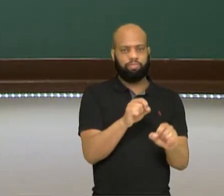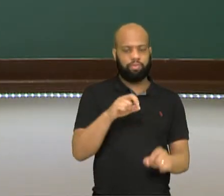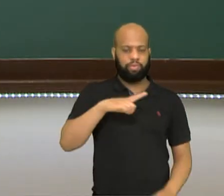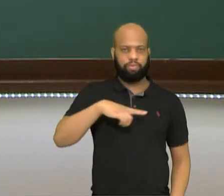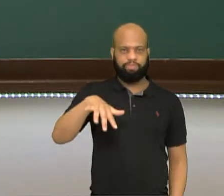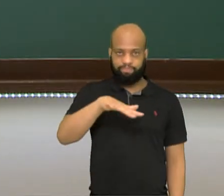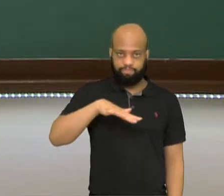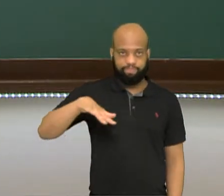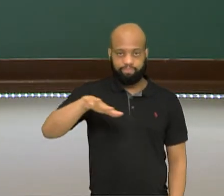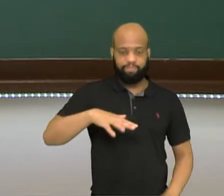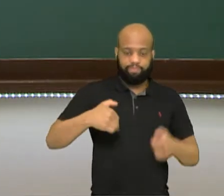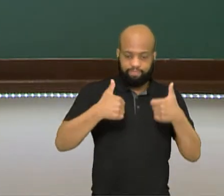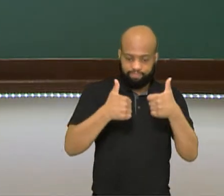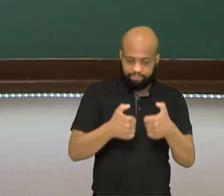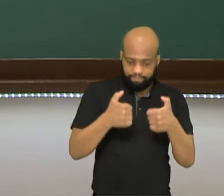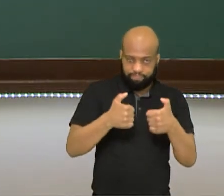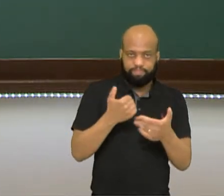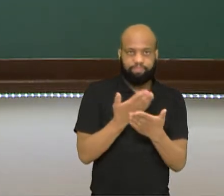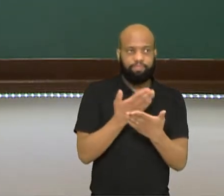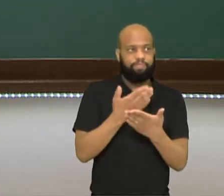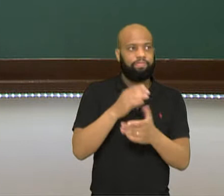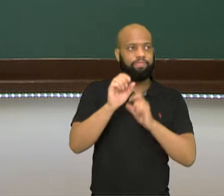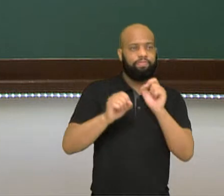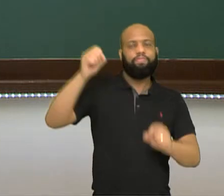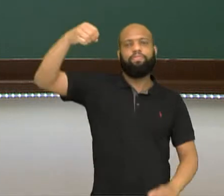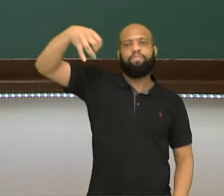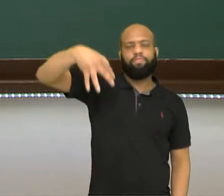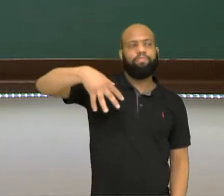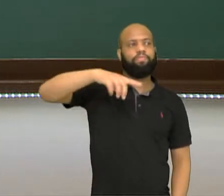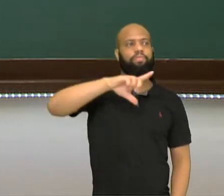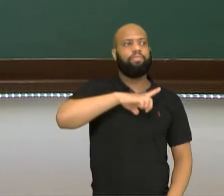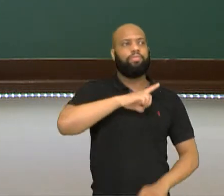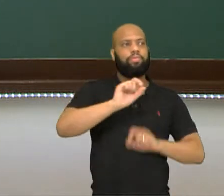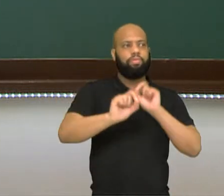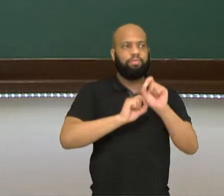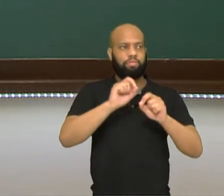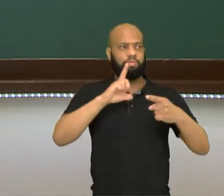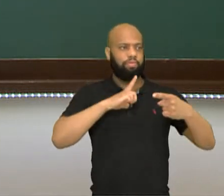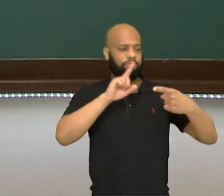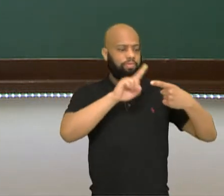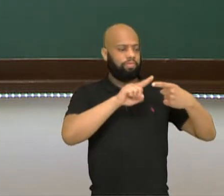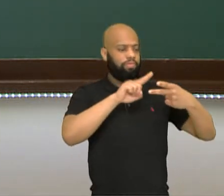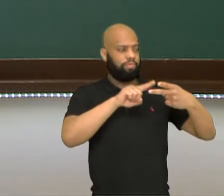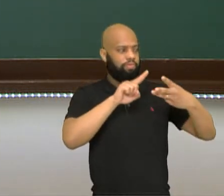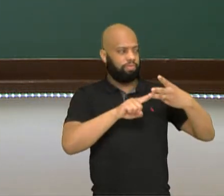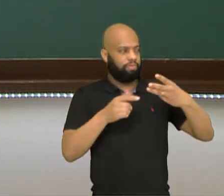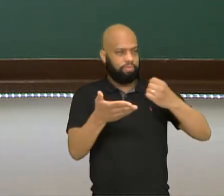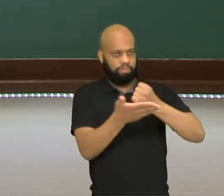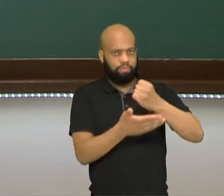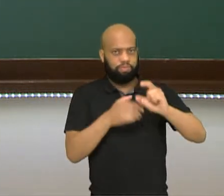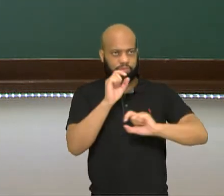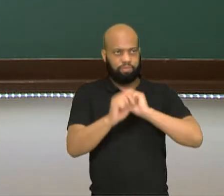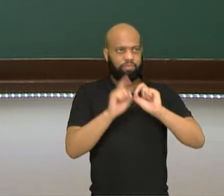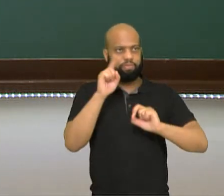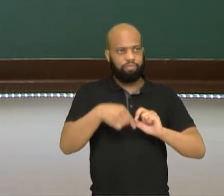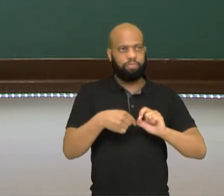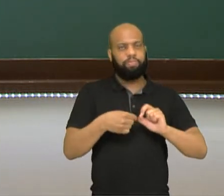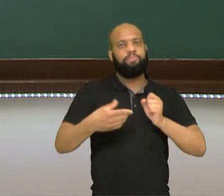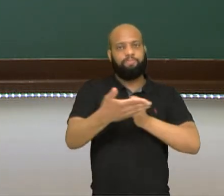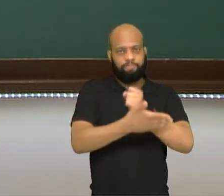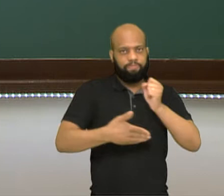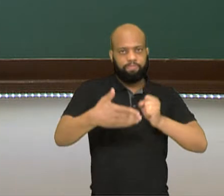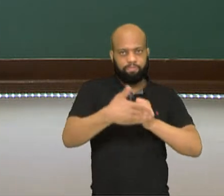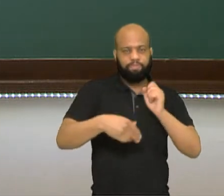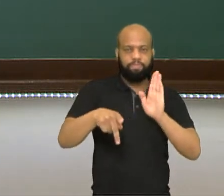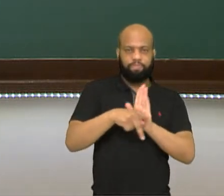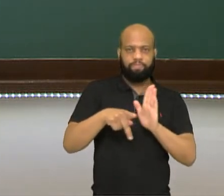física que estuda os fenômenos luminosos, você tem que estabelecer três princípios, que nós chamamos de princípios da